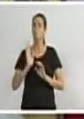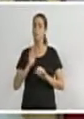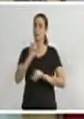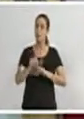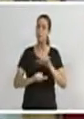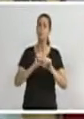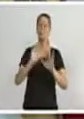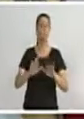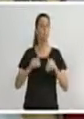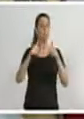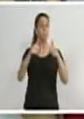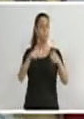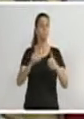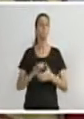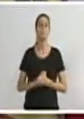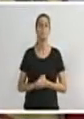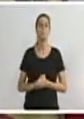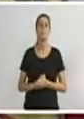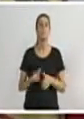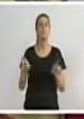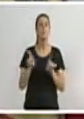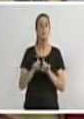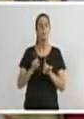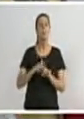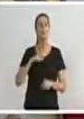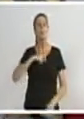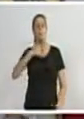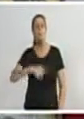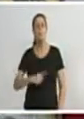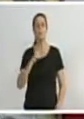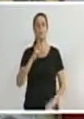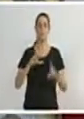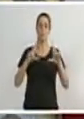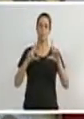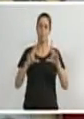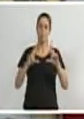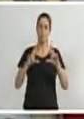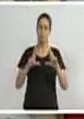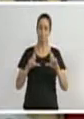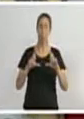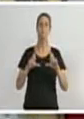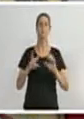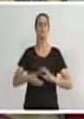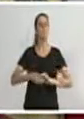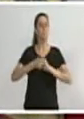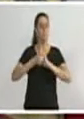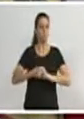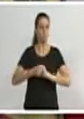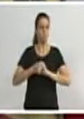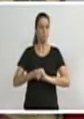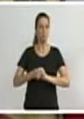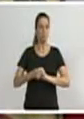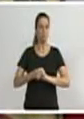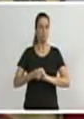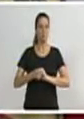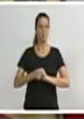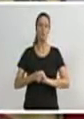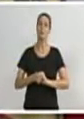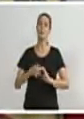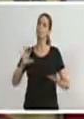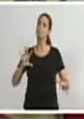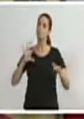pontes. Também tem mais uma foto lá na grande parceiro. Quero dar os parabéns aqui aos grandes